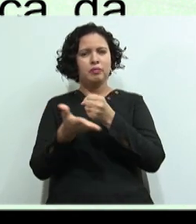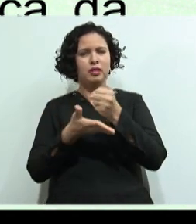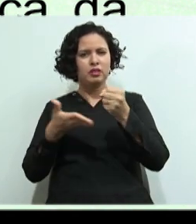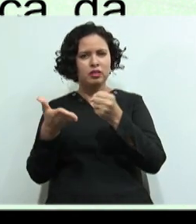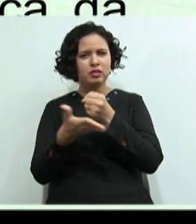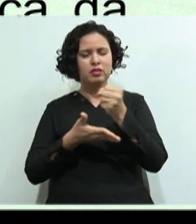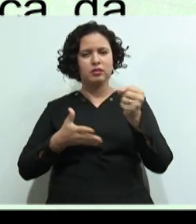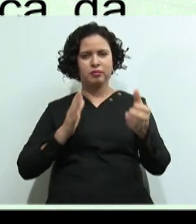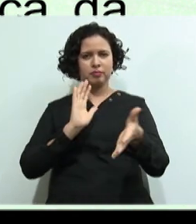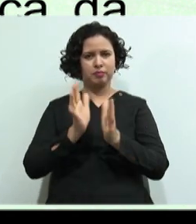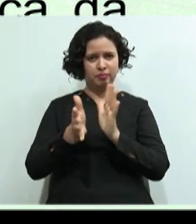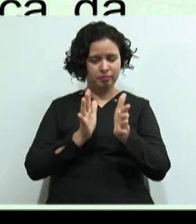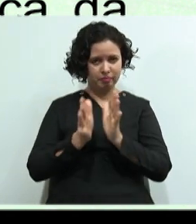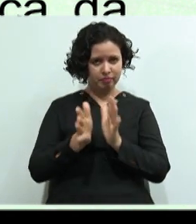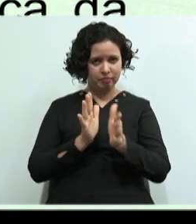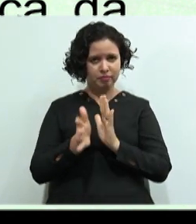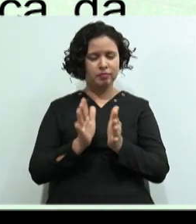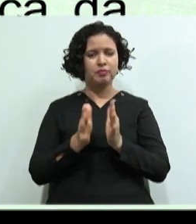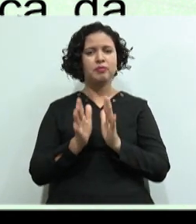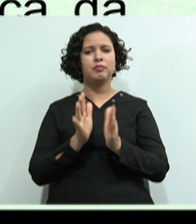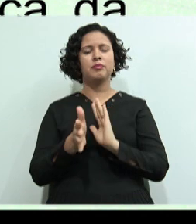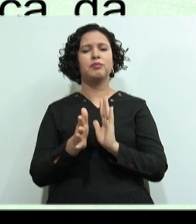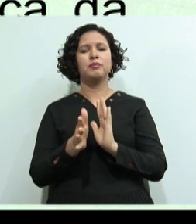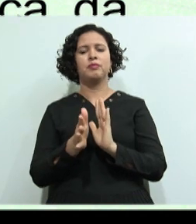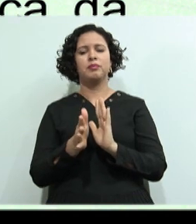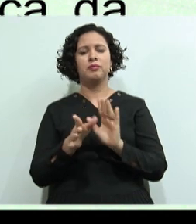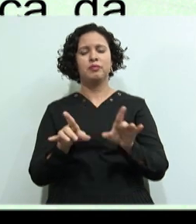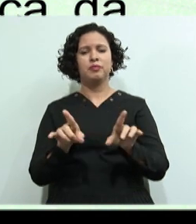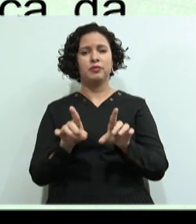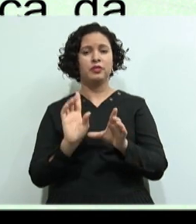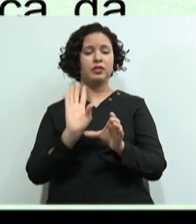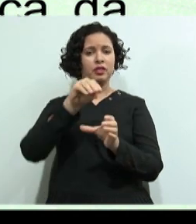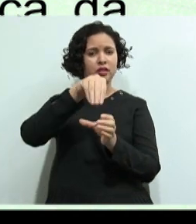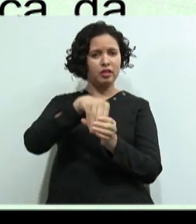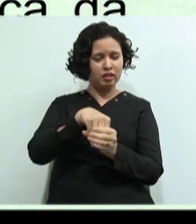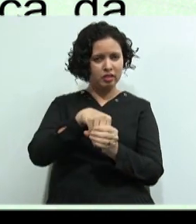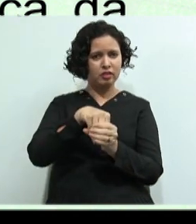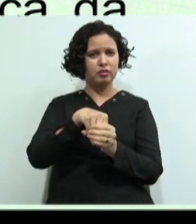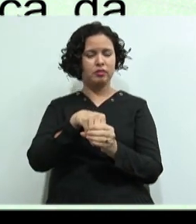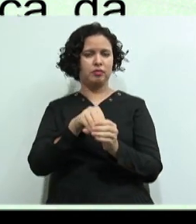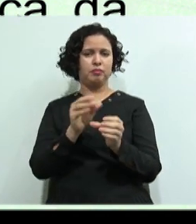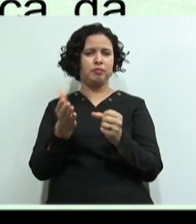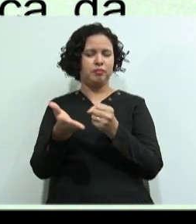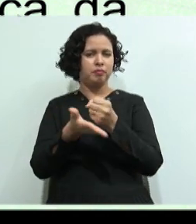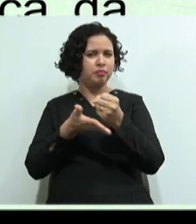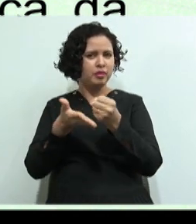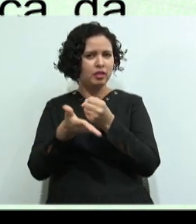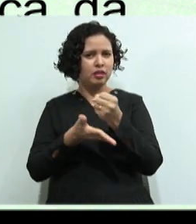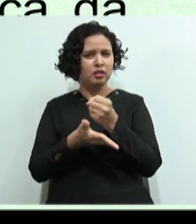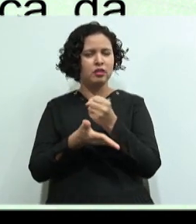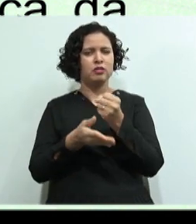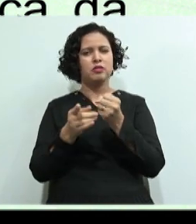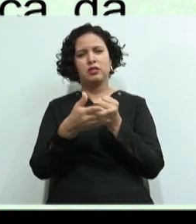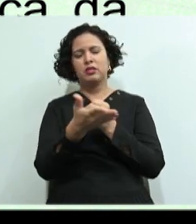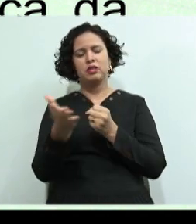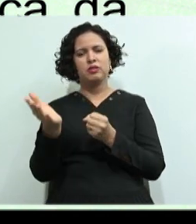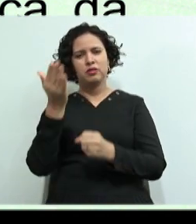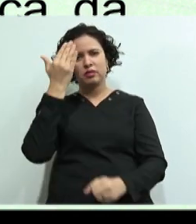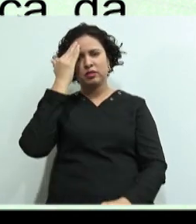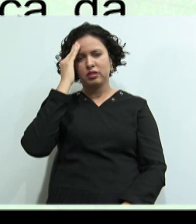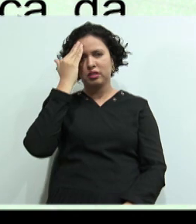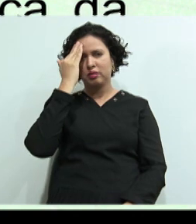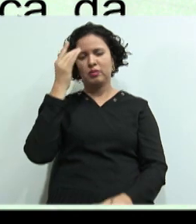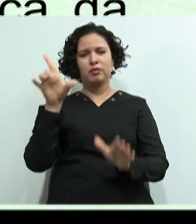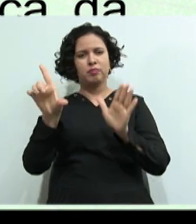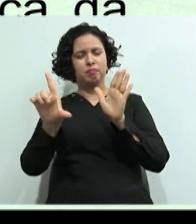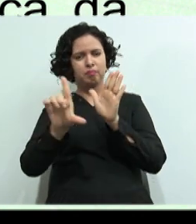Sobre a língua brasileira de sinais E dentro dessas noções básicas Vocês terão noção dos aspectos